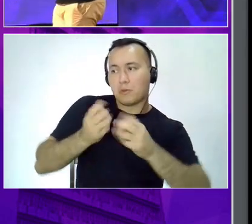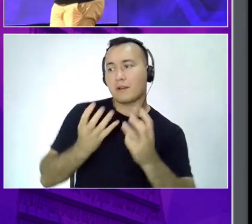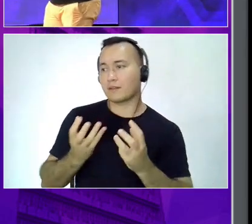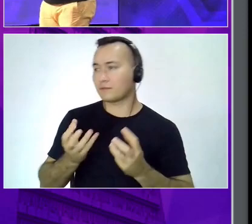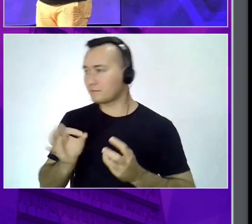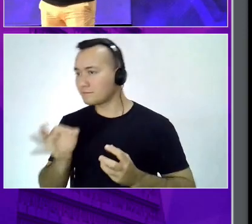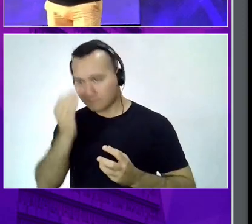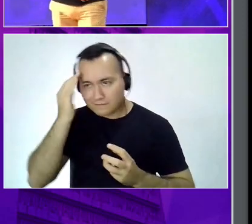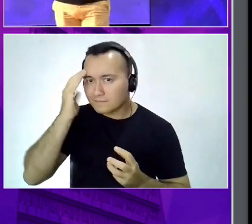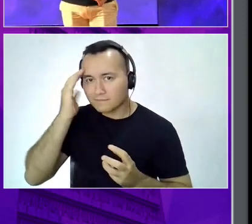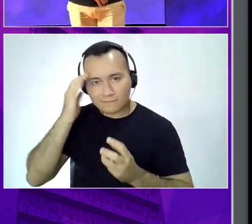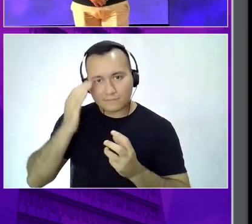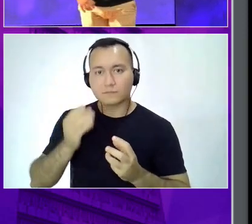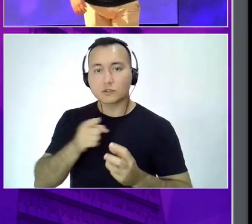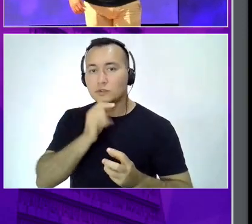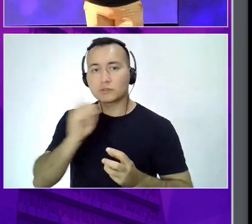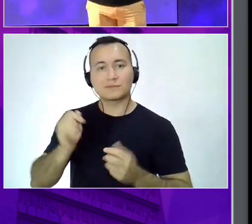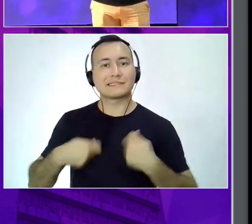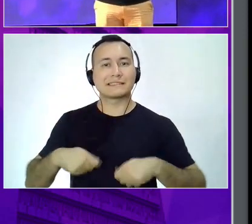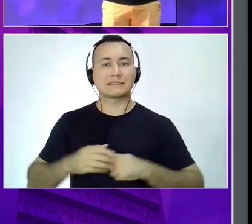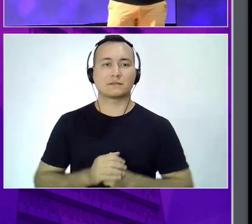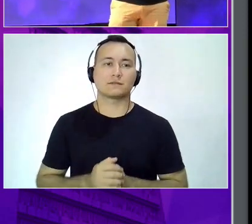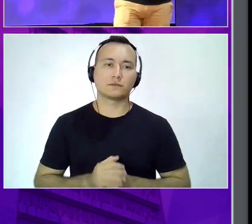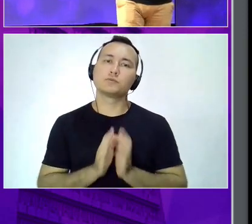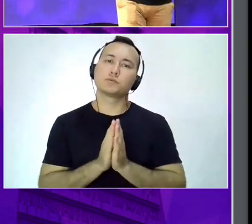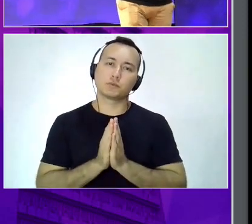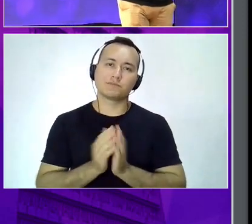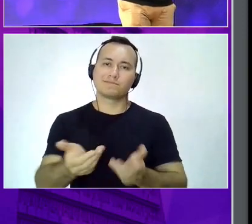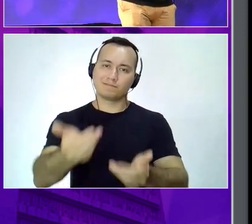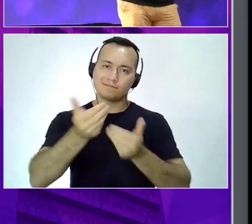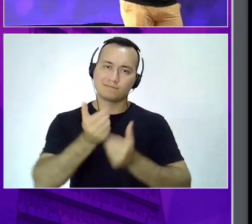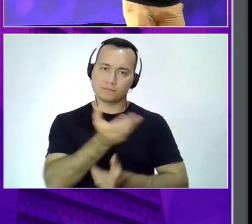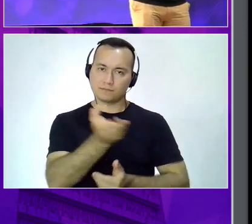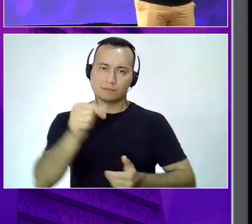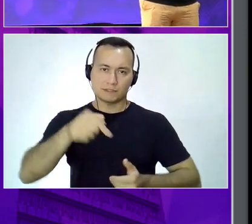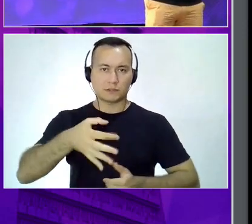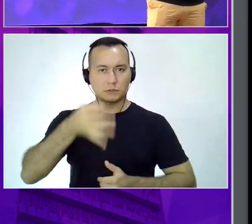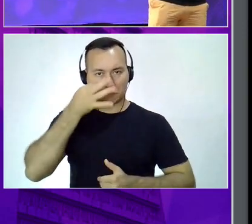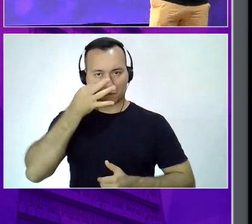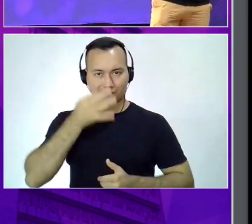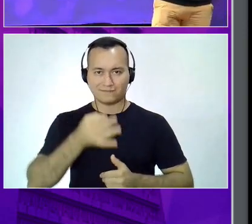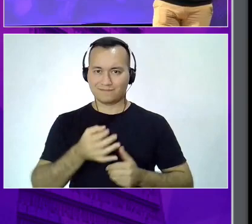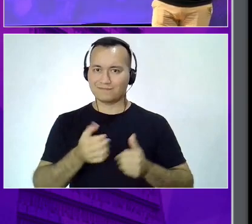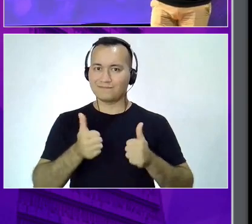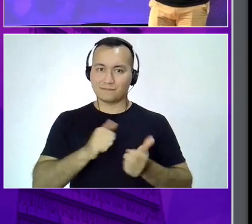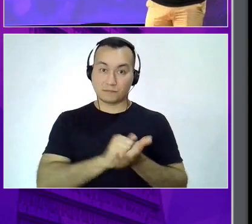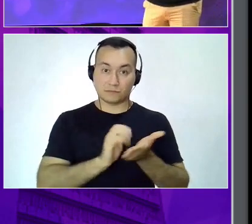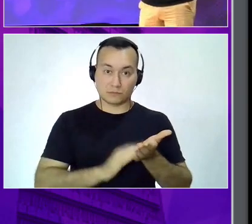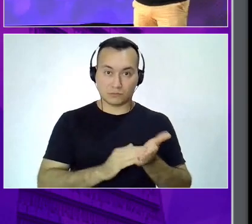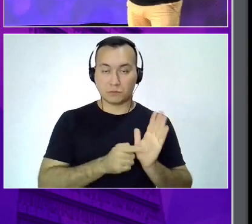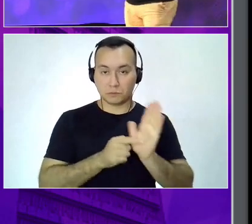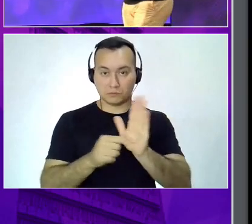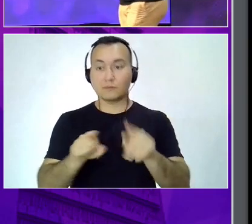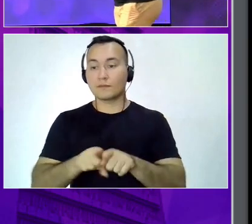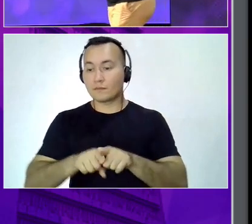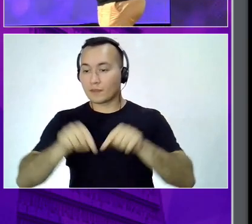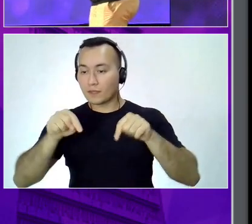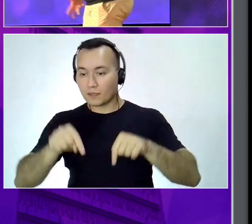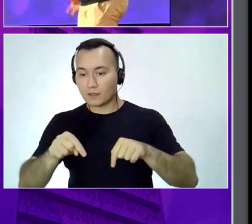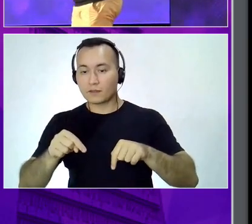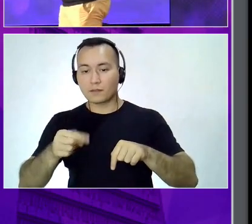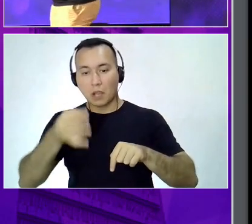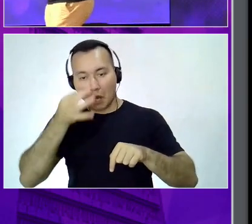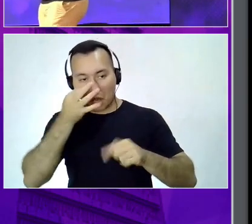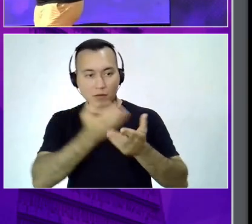que estão aqui hoje no palco e quem está online, fica atento porque eu vou passar uma atividade para vocês também para a gente ser mais notado,